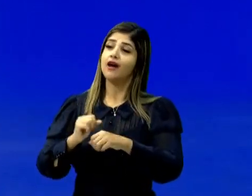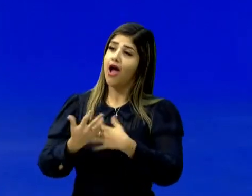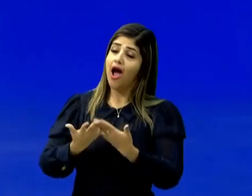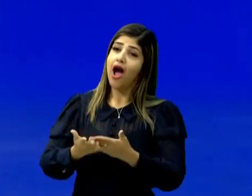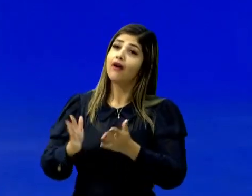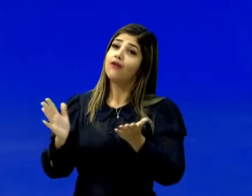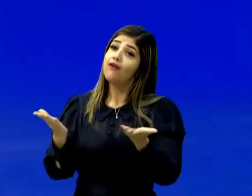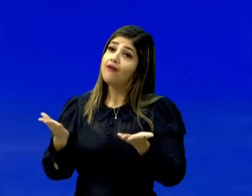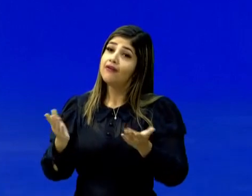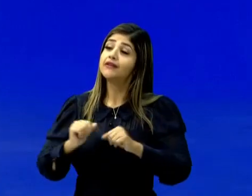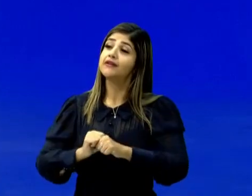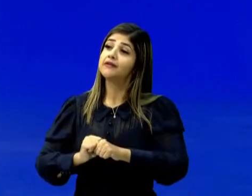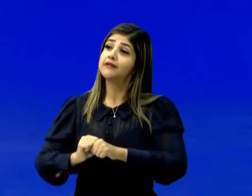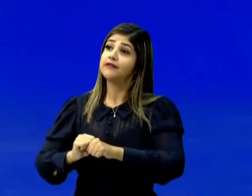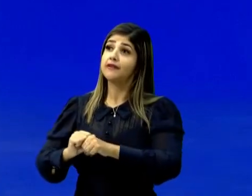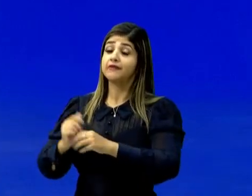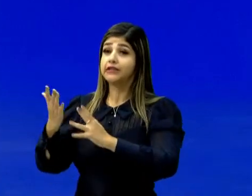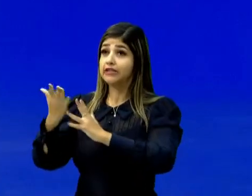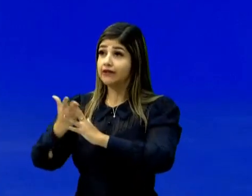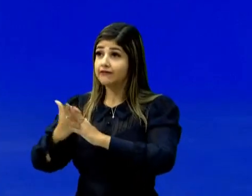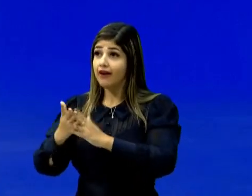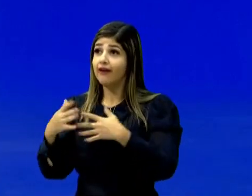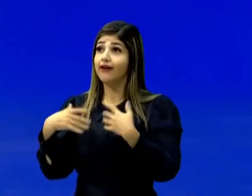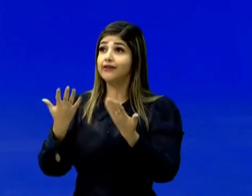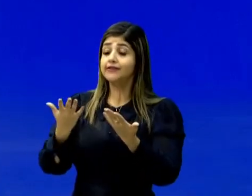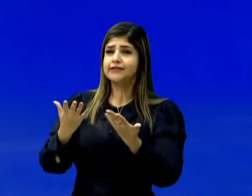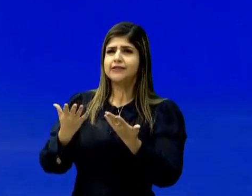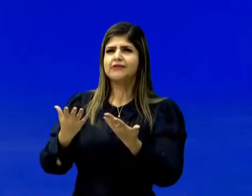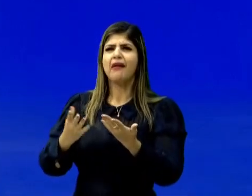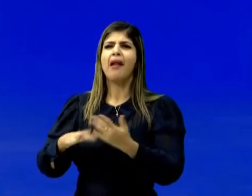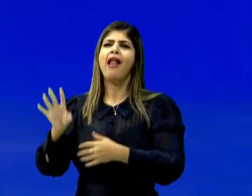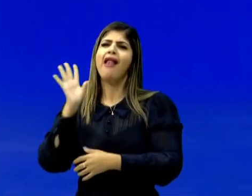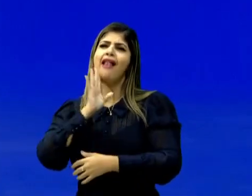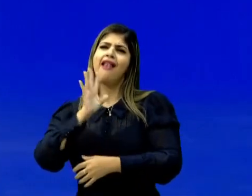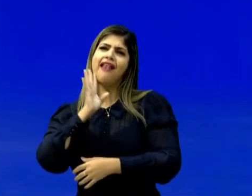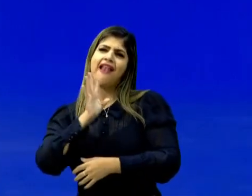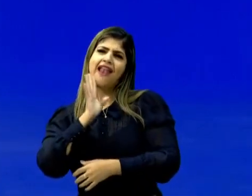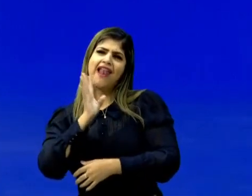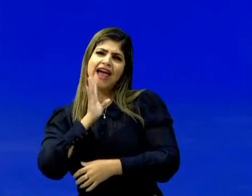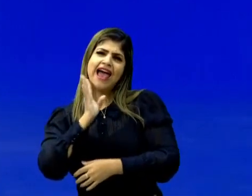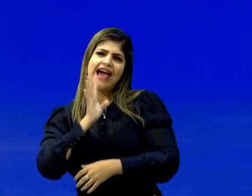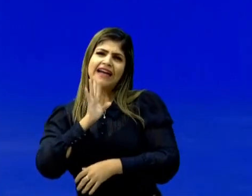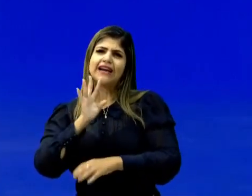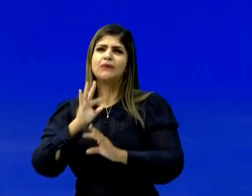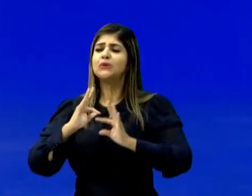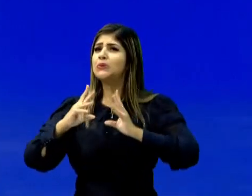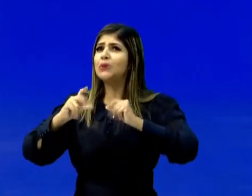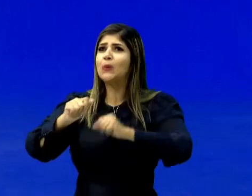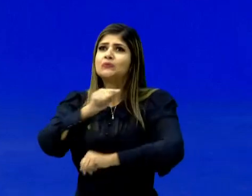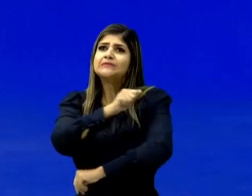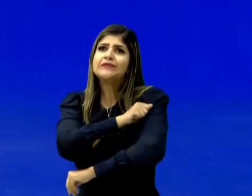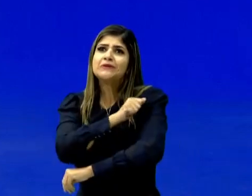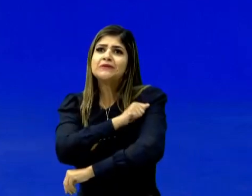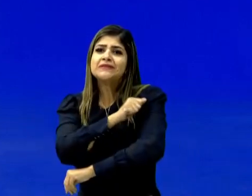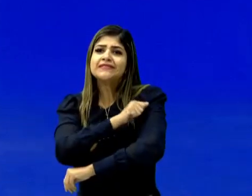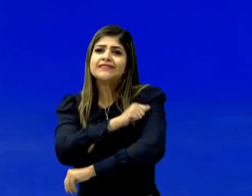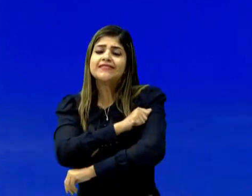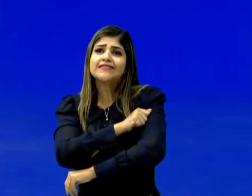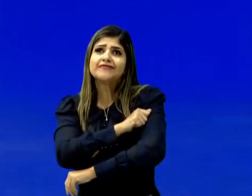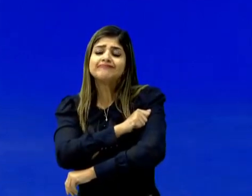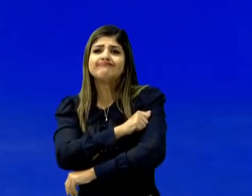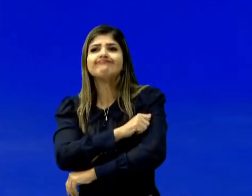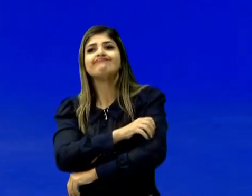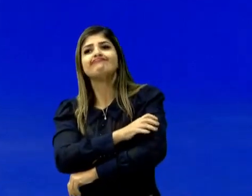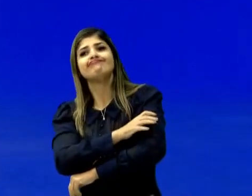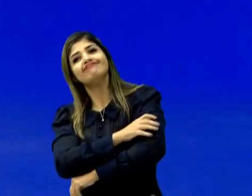aula. E eu desejo, assim, um final trilegal, como dizem os gaúchos, pra todos os alunos que estão aqui nos assistindo